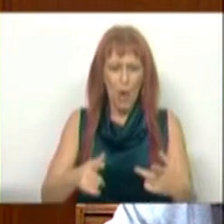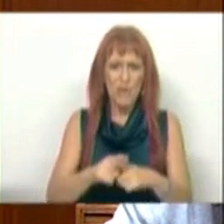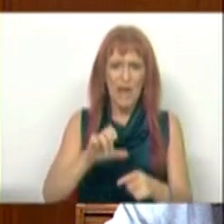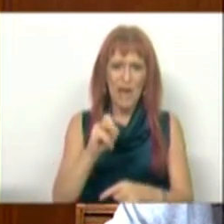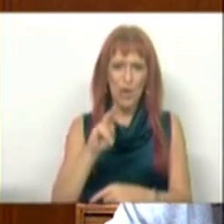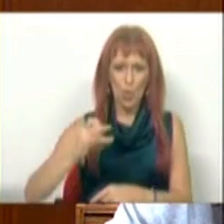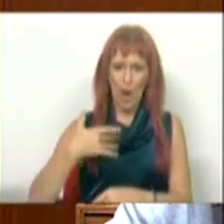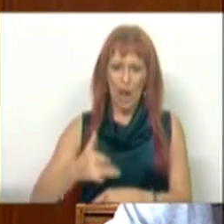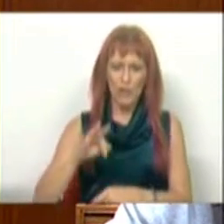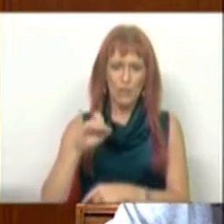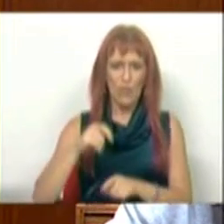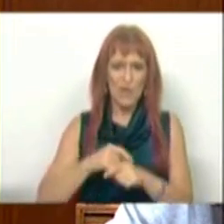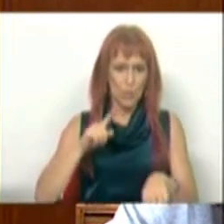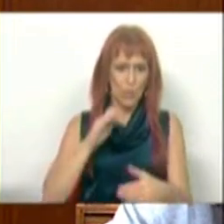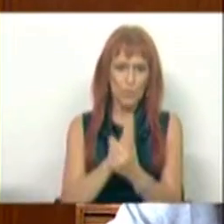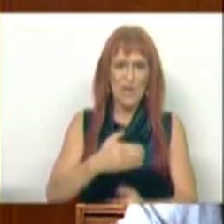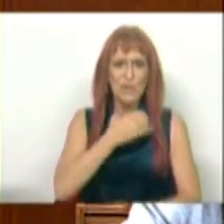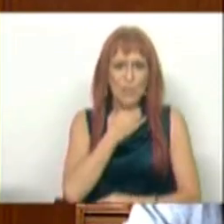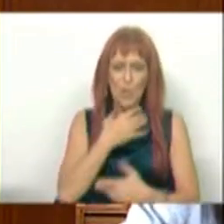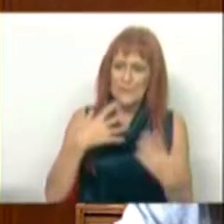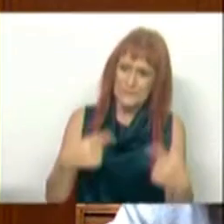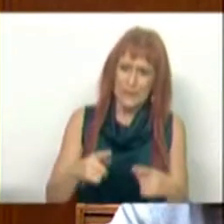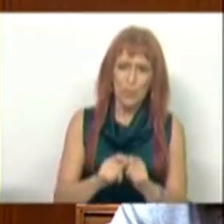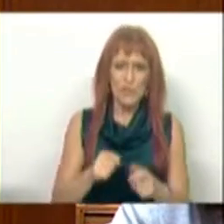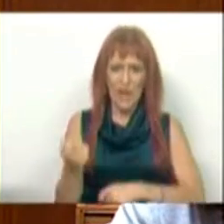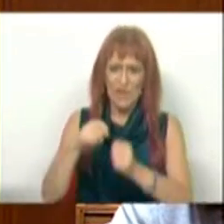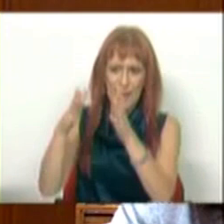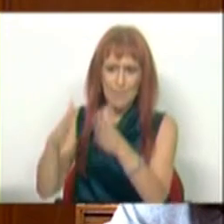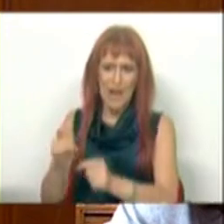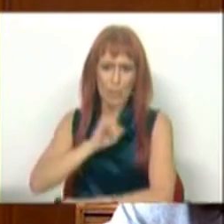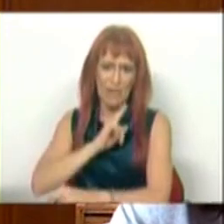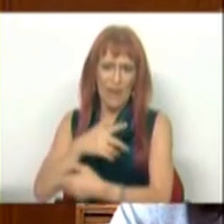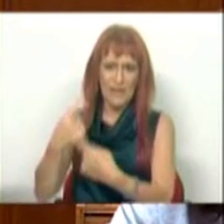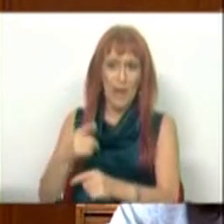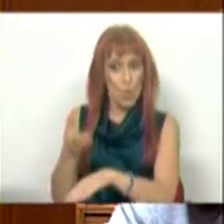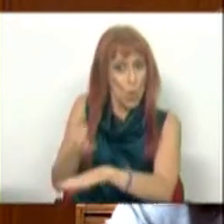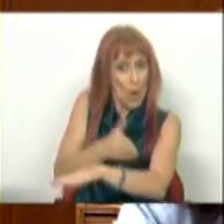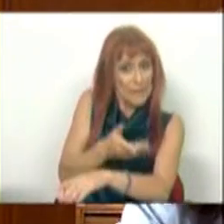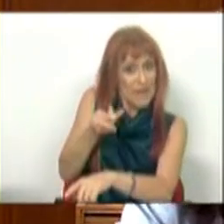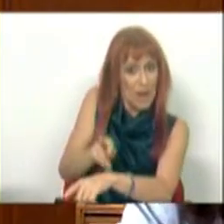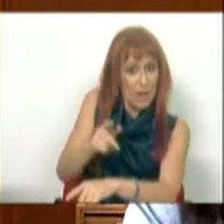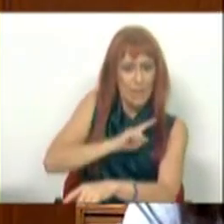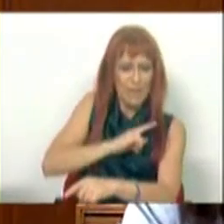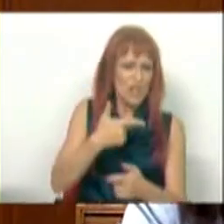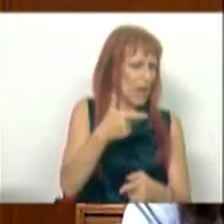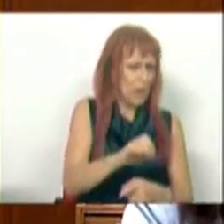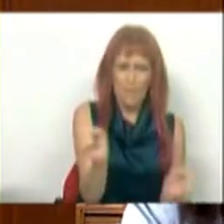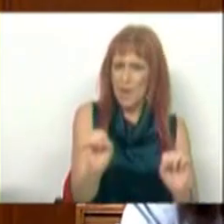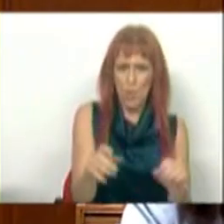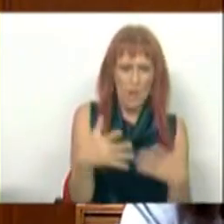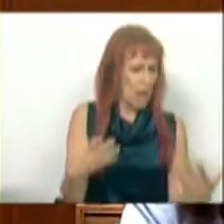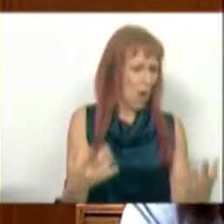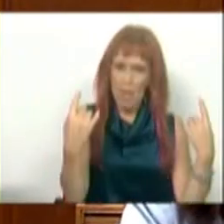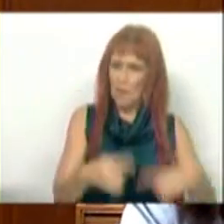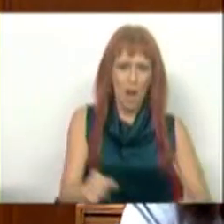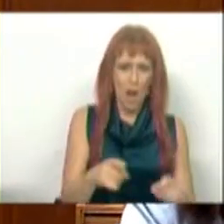num processo de insolvência. Serão os administradores de insolvência a vender a parte do privado, do anterior privado. A TAP não tem neste